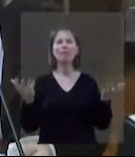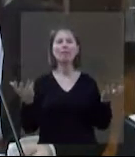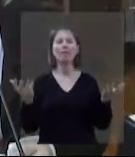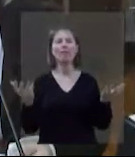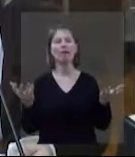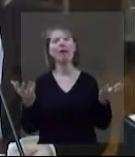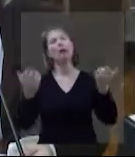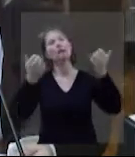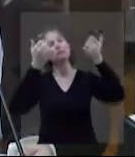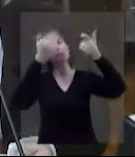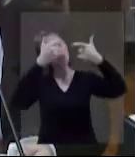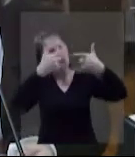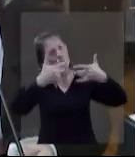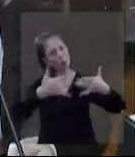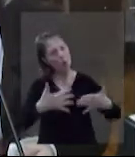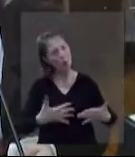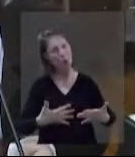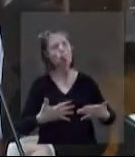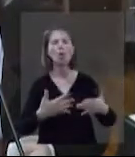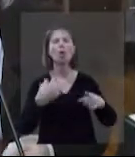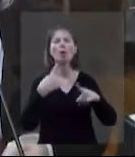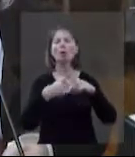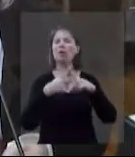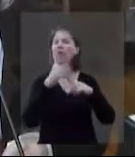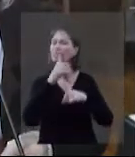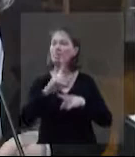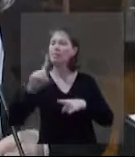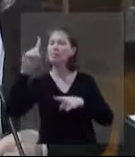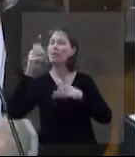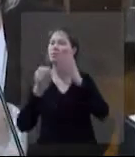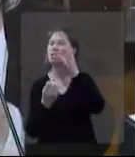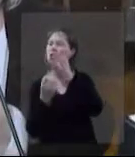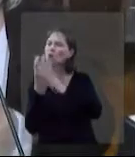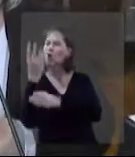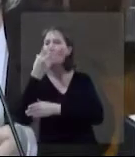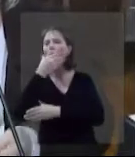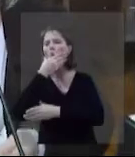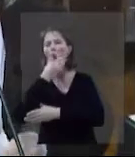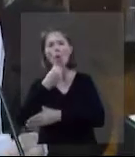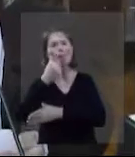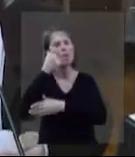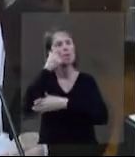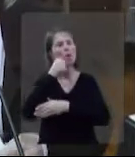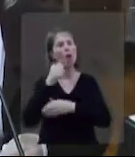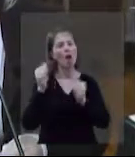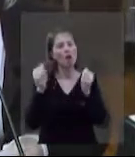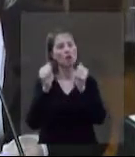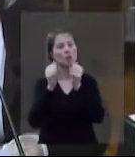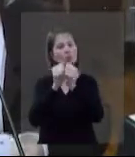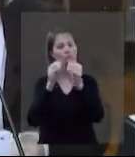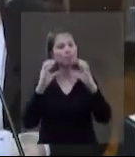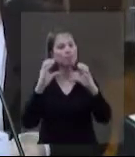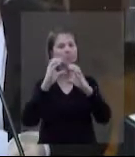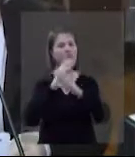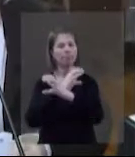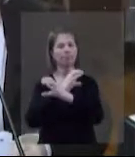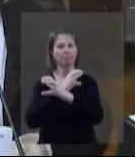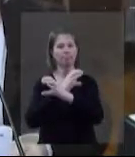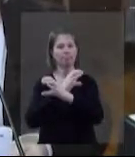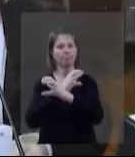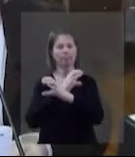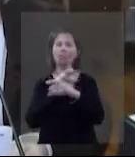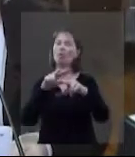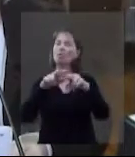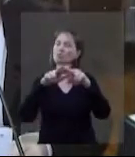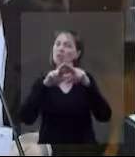Ele falou, não. Aí, ele fez toda a exegésia ali do homem, o Deus criou o ser humano, homem e mulher, ele fez. Quer dizer, quando a gente encontra a cara metade,